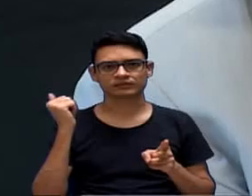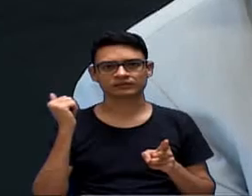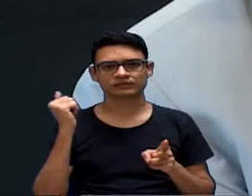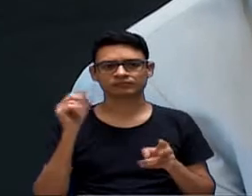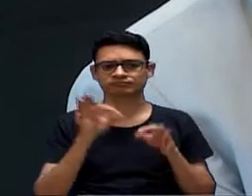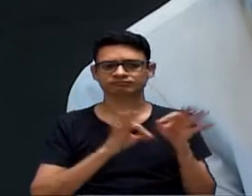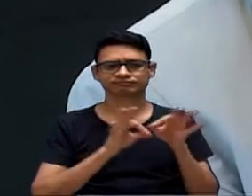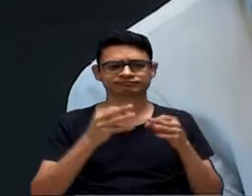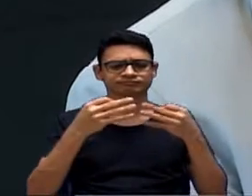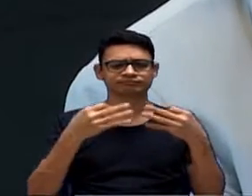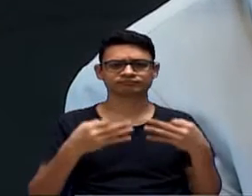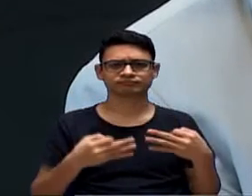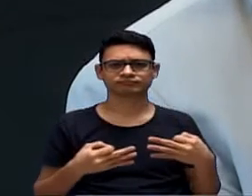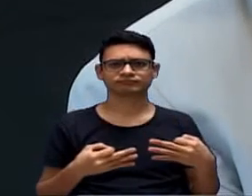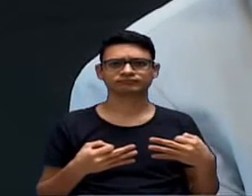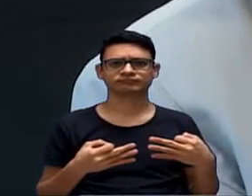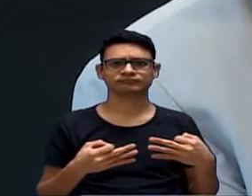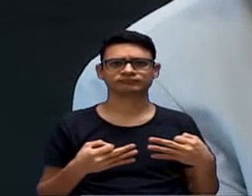extremamente correto.